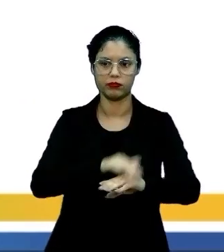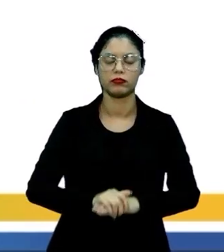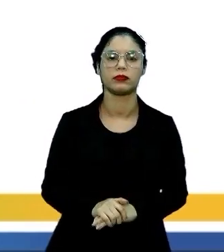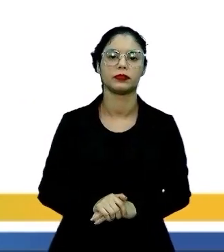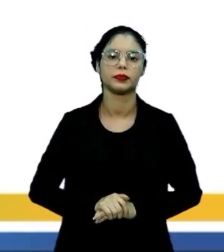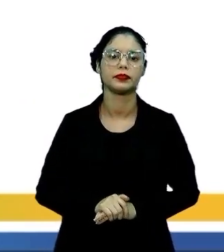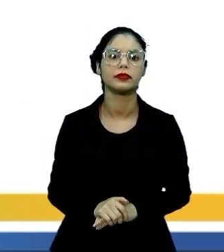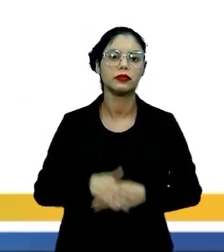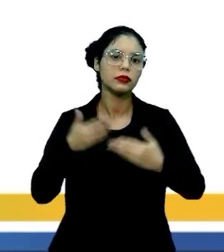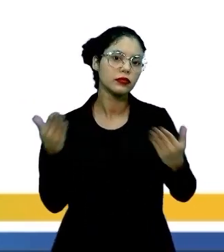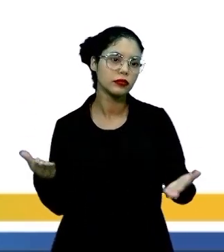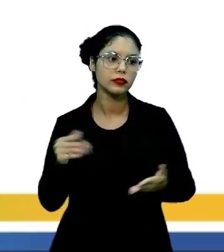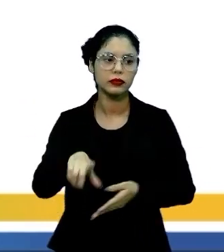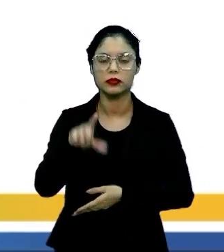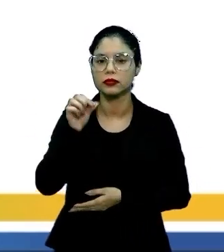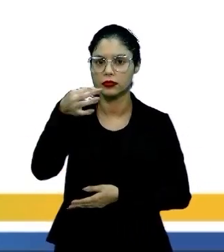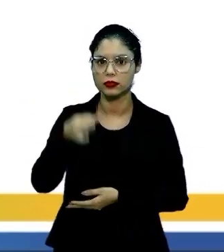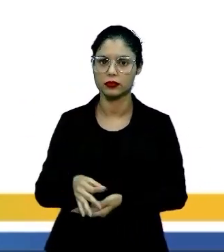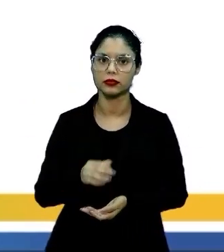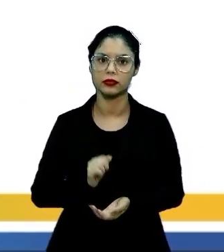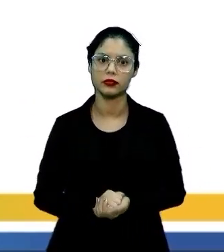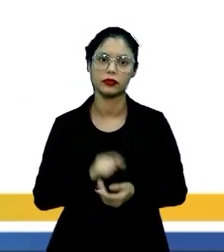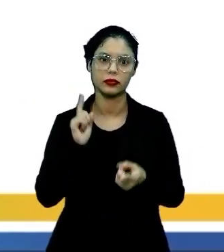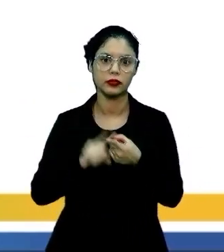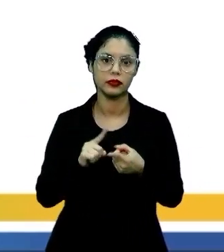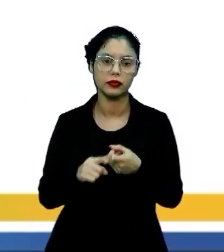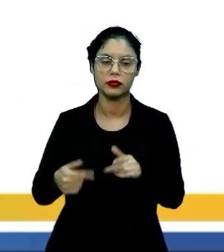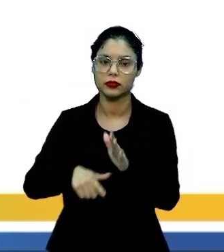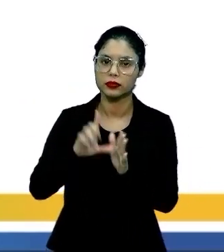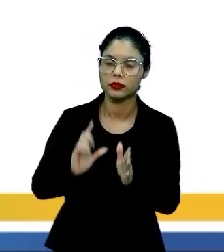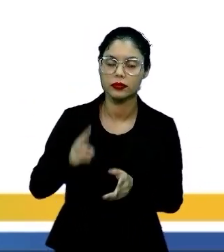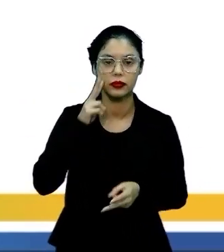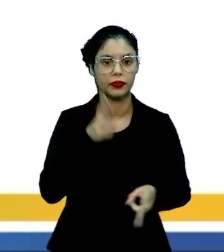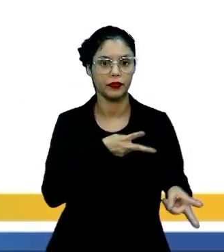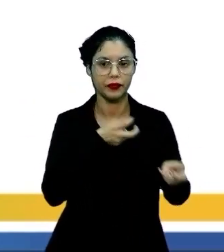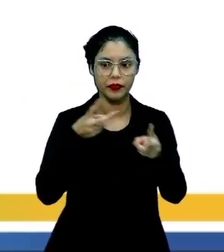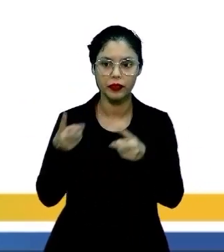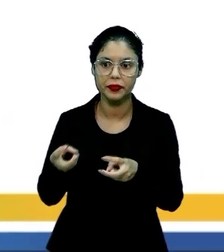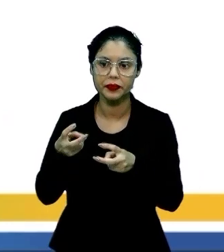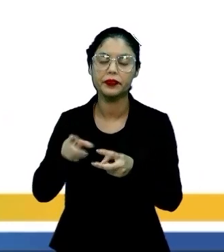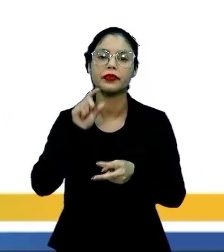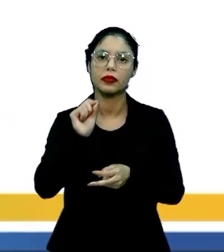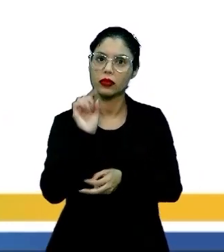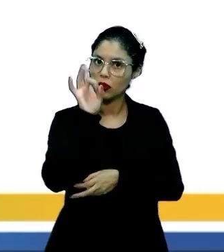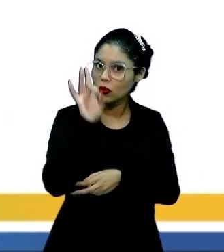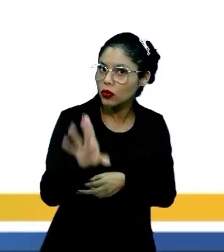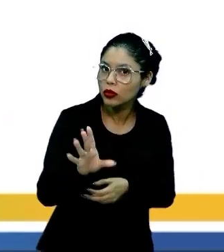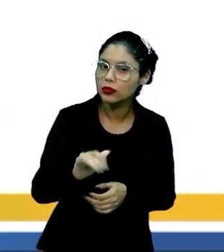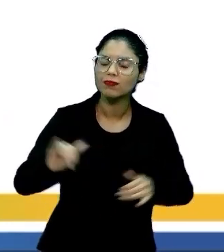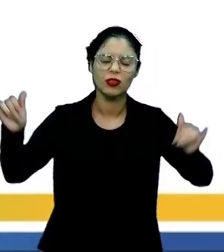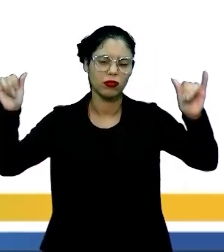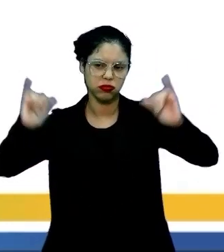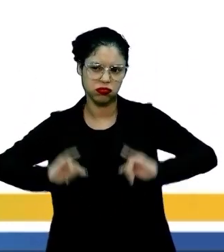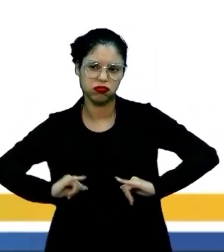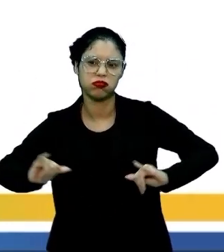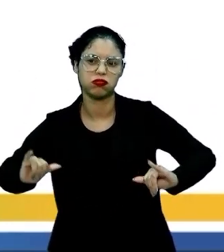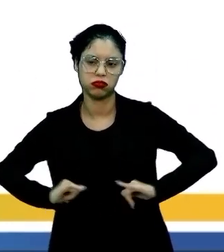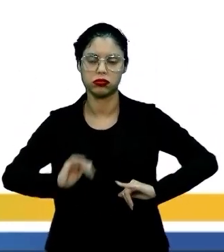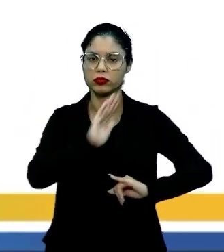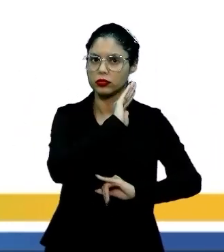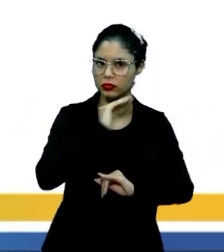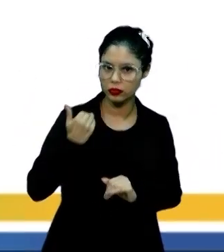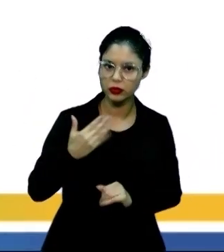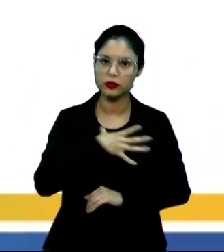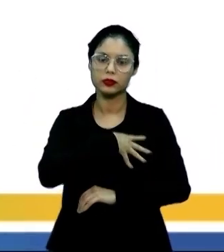escravos. Essa aqui é a alternativa correta porque posteriormente a gente observa que ele sofre com a morte